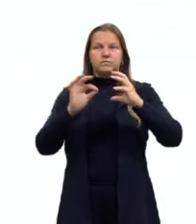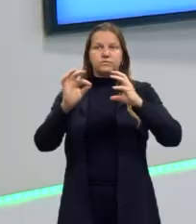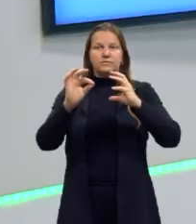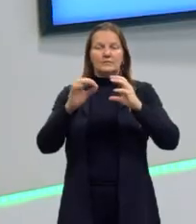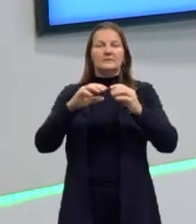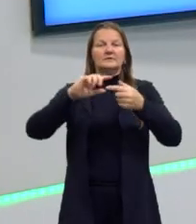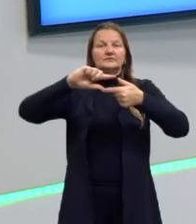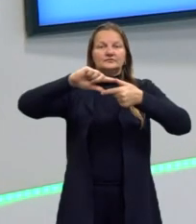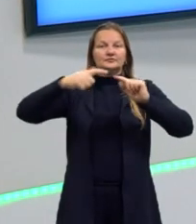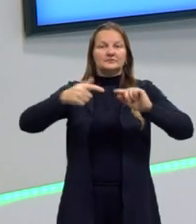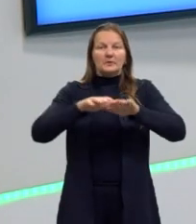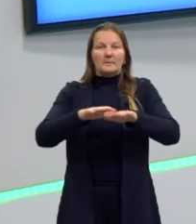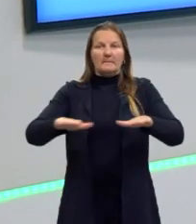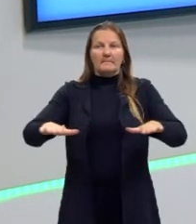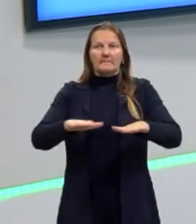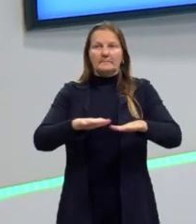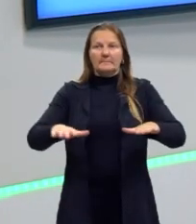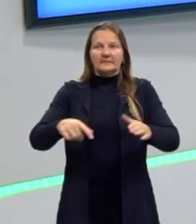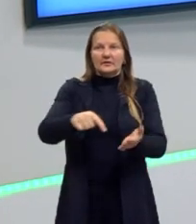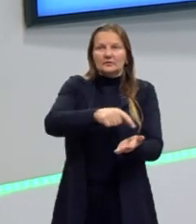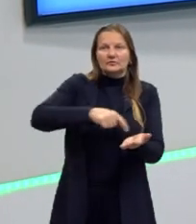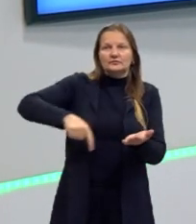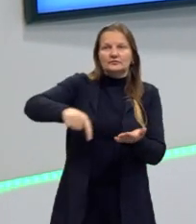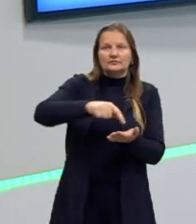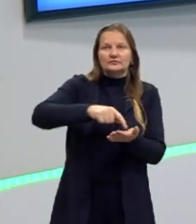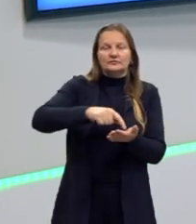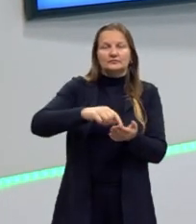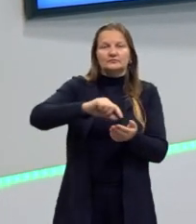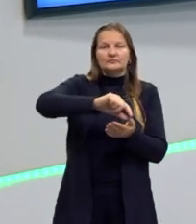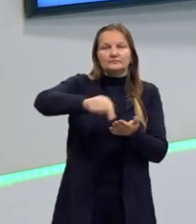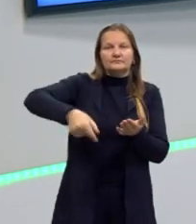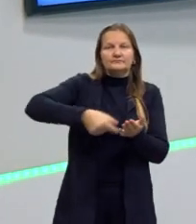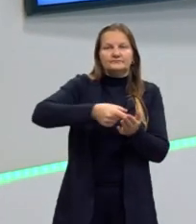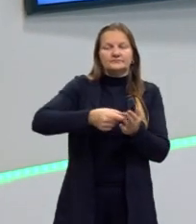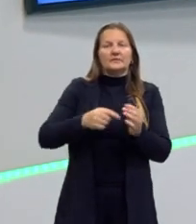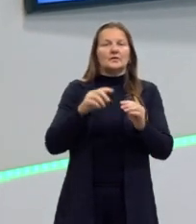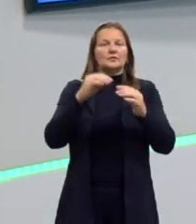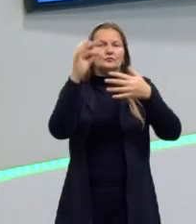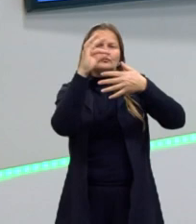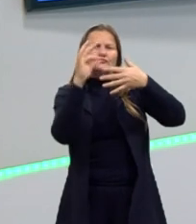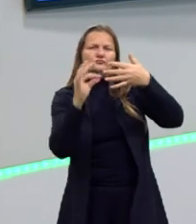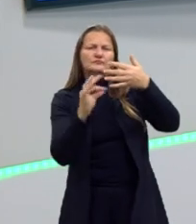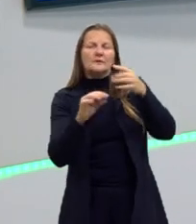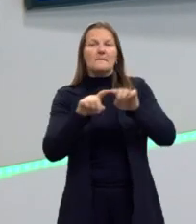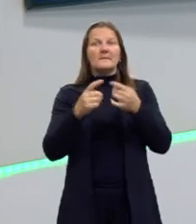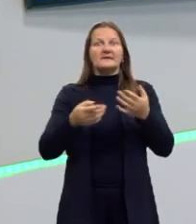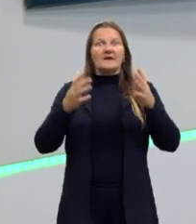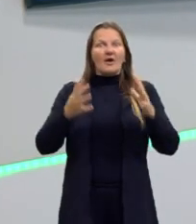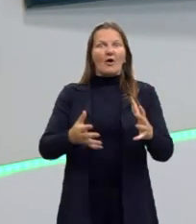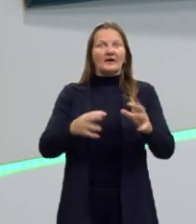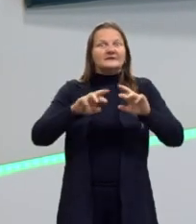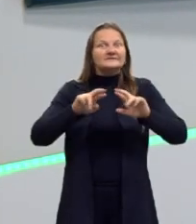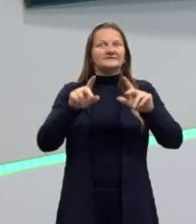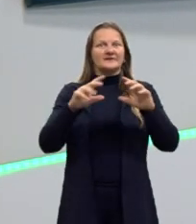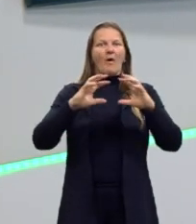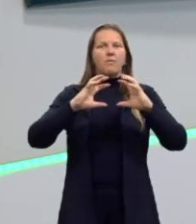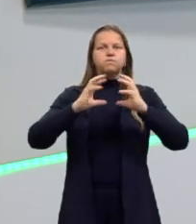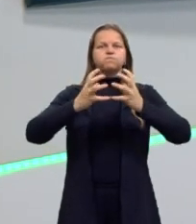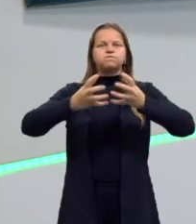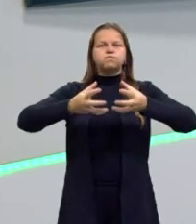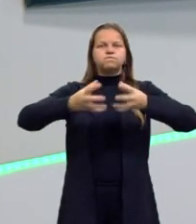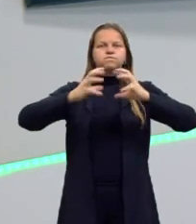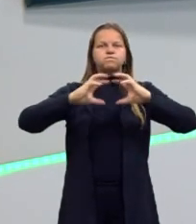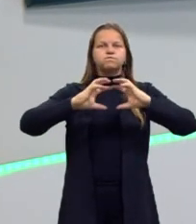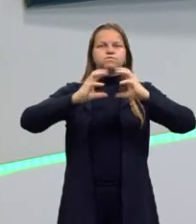geometria plana, o círculo, a circunferência, os elementos, mas aqui agora a gente vai estudar então a